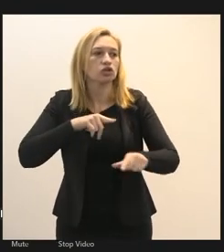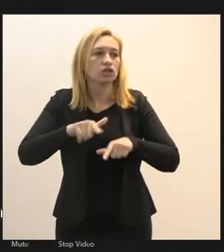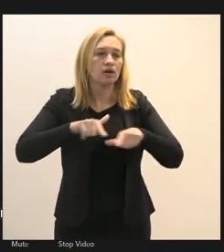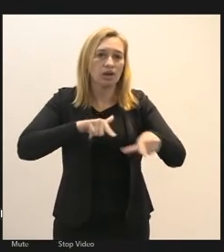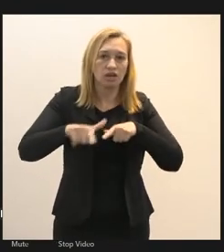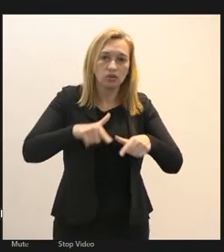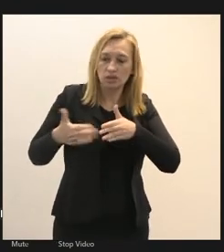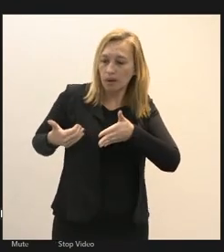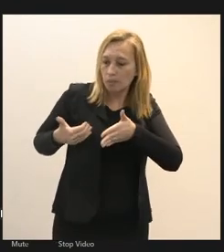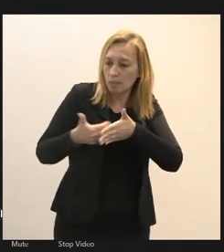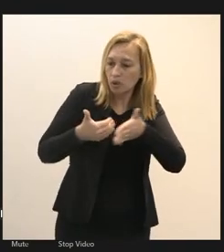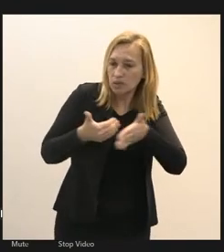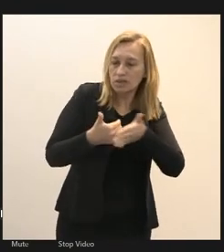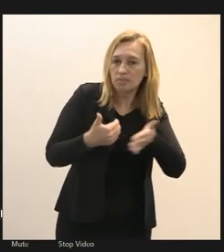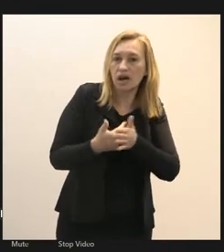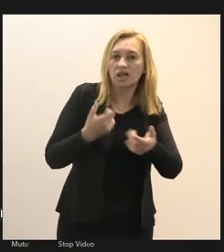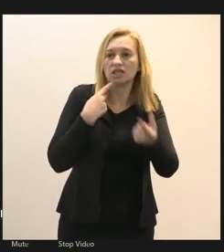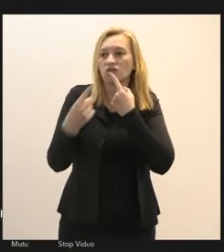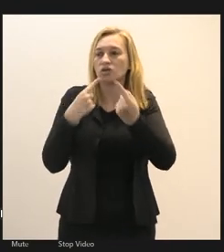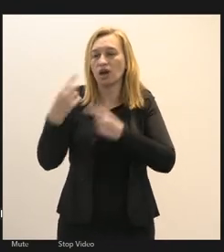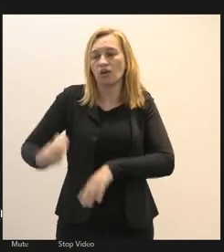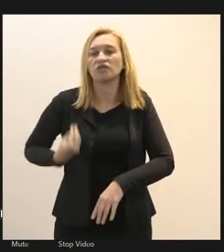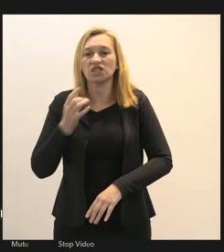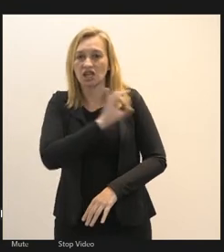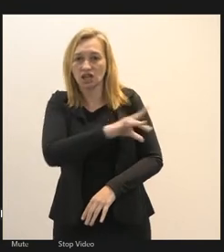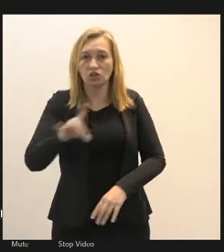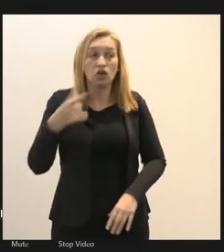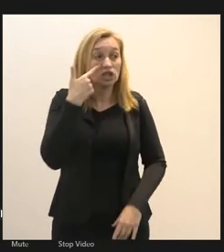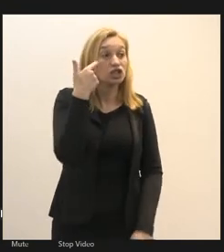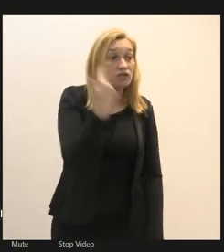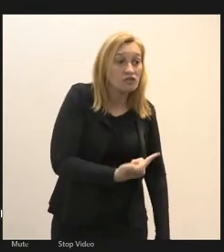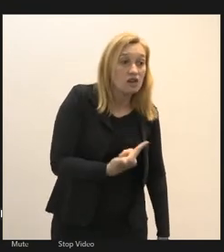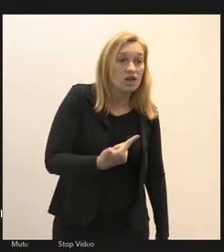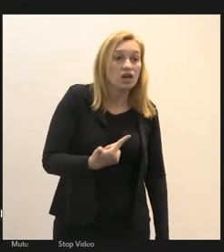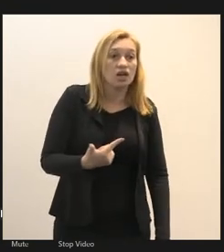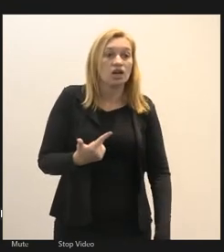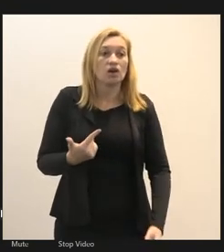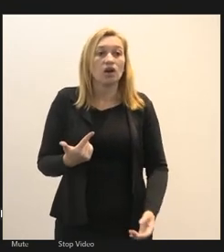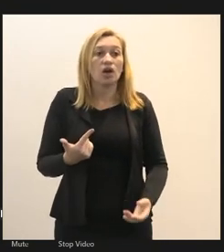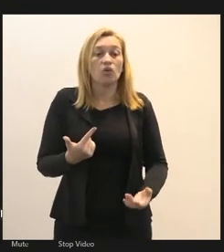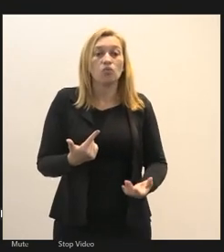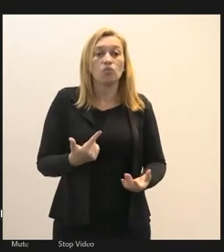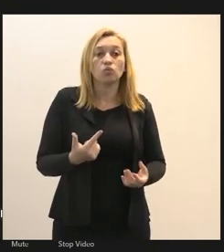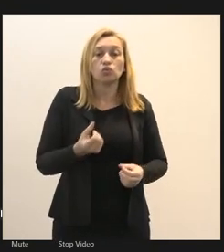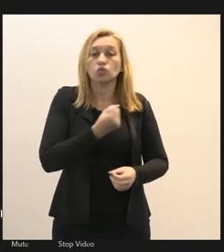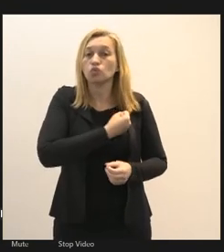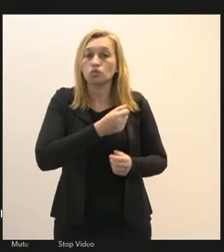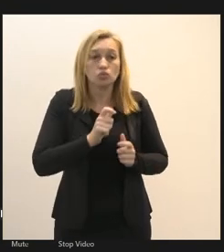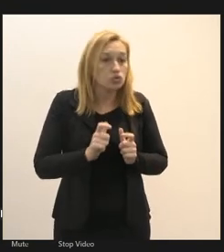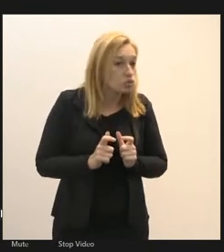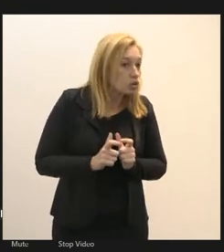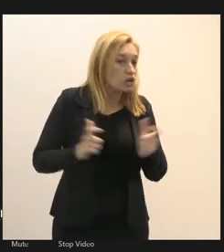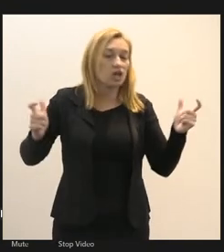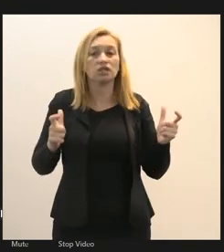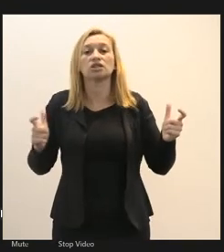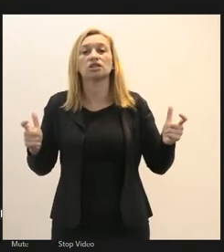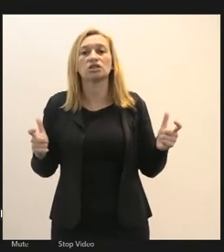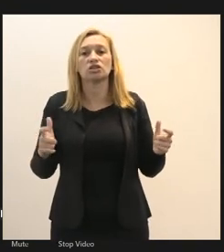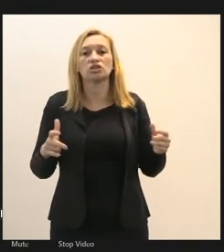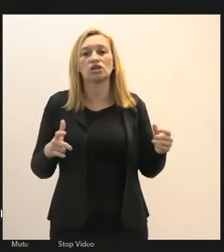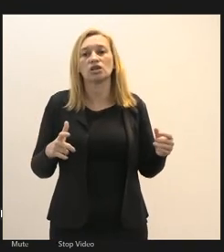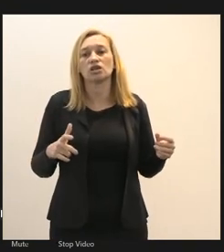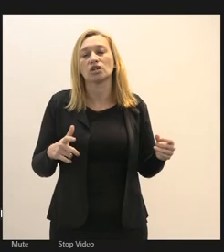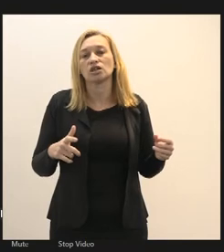a dialogar com a vida de cada um porque a gente vê é um grau de abstração muito complicado e pra